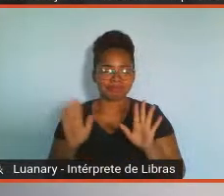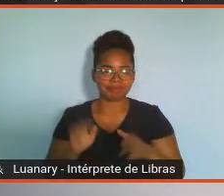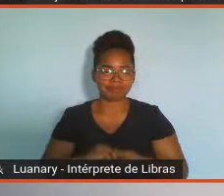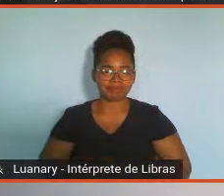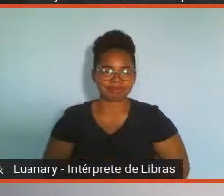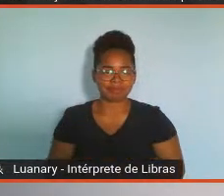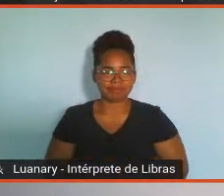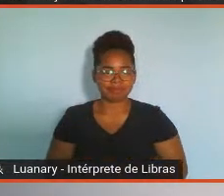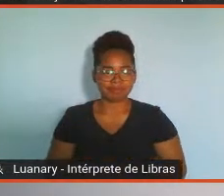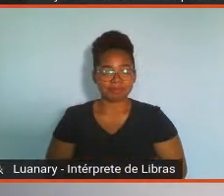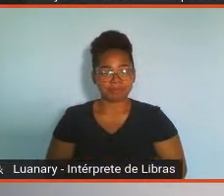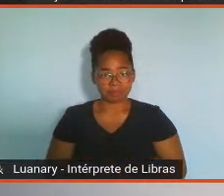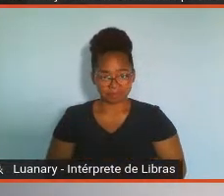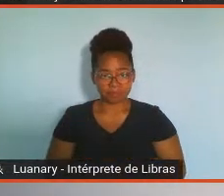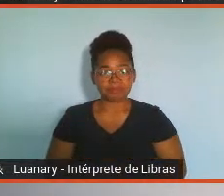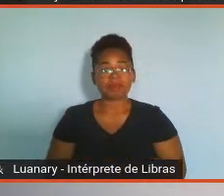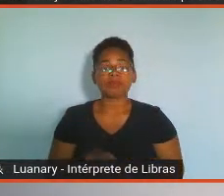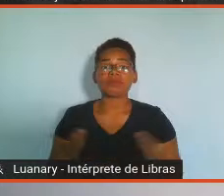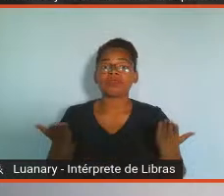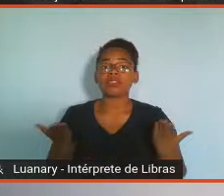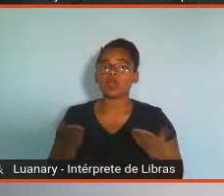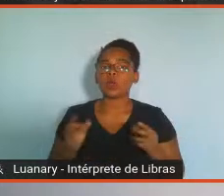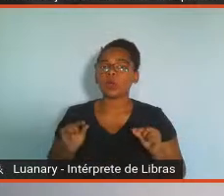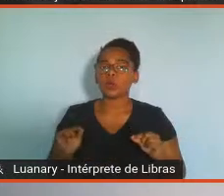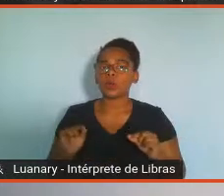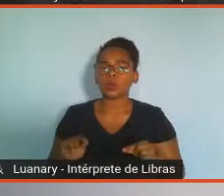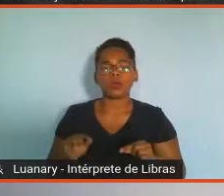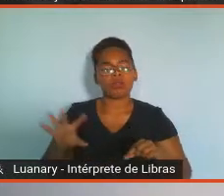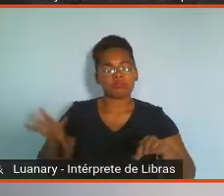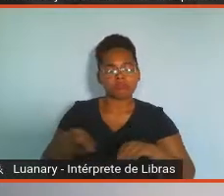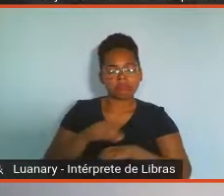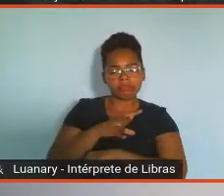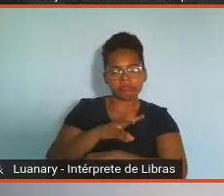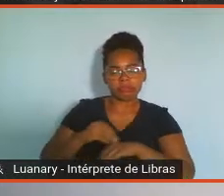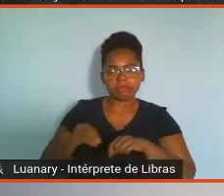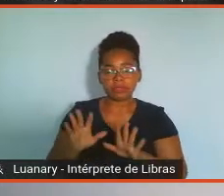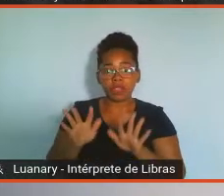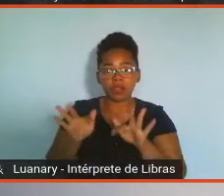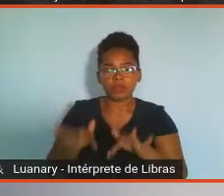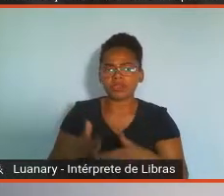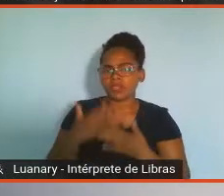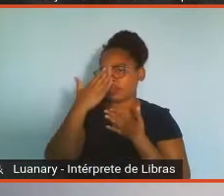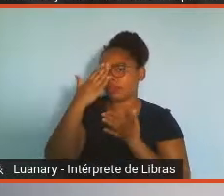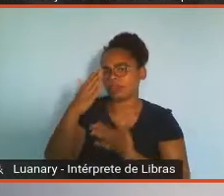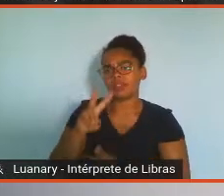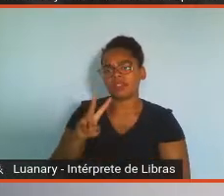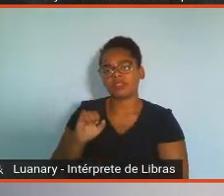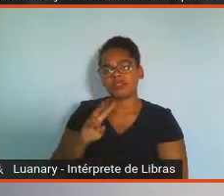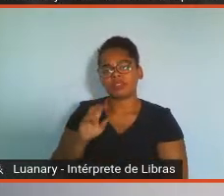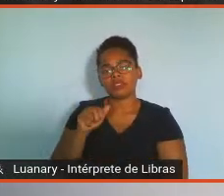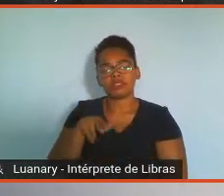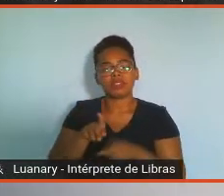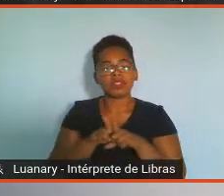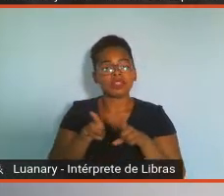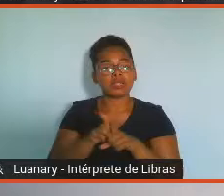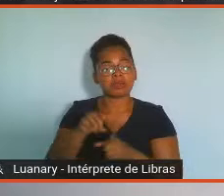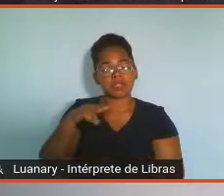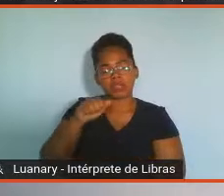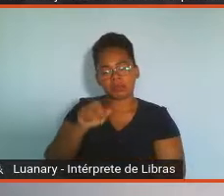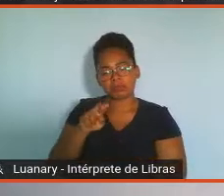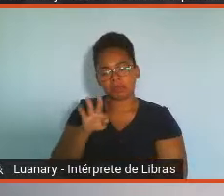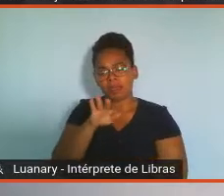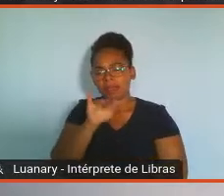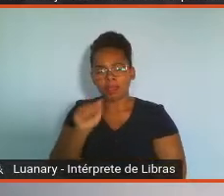Estamos encerrando a nossa mediação e mais uma vez agradecemos a Vivian por sua apresentação, a Marta pela sua participação,